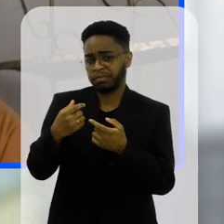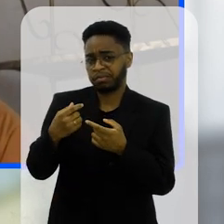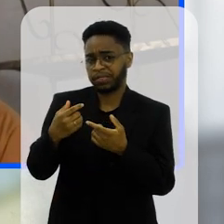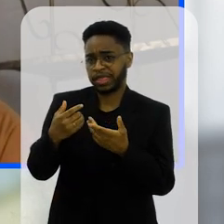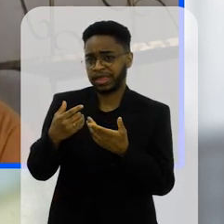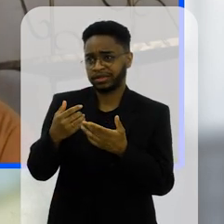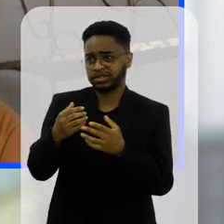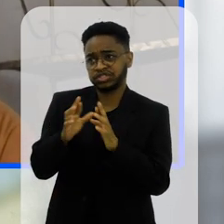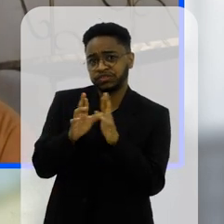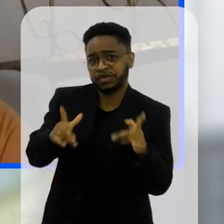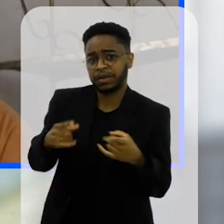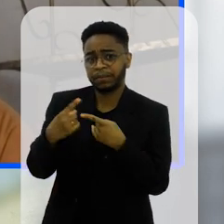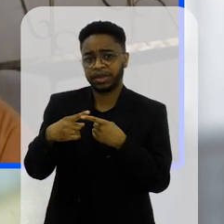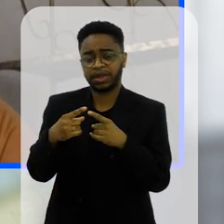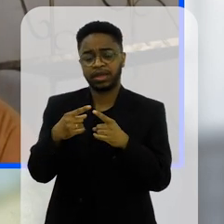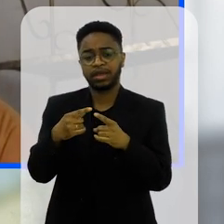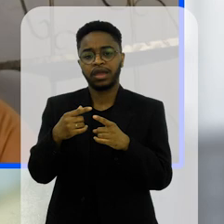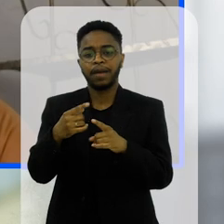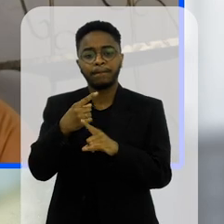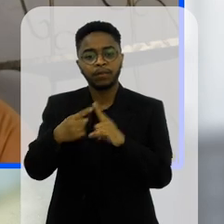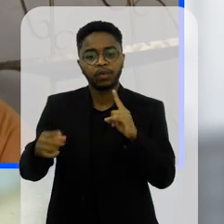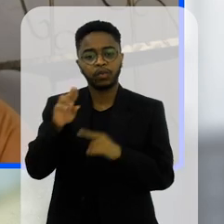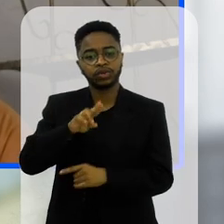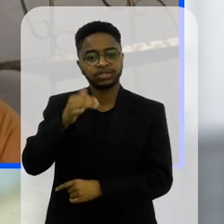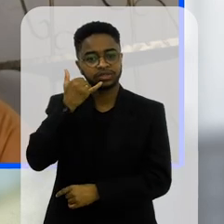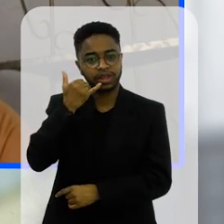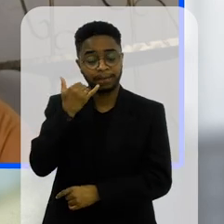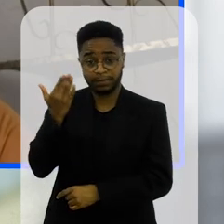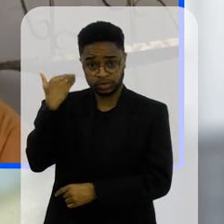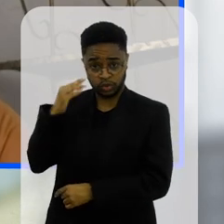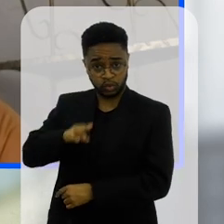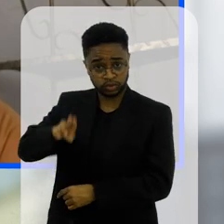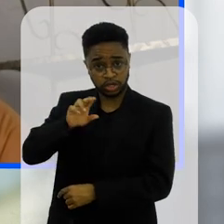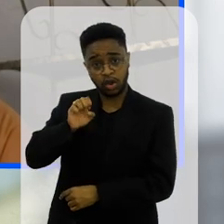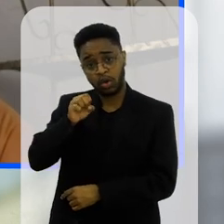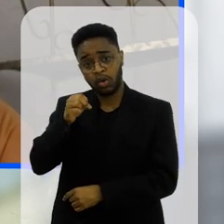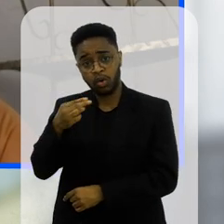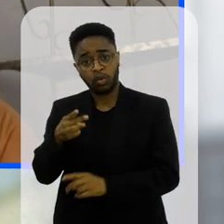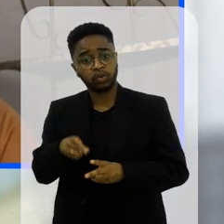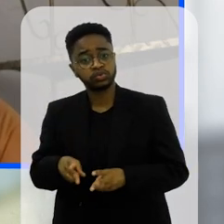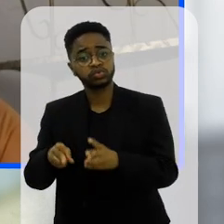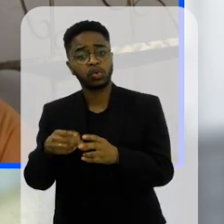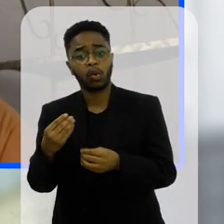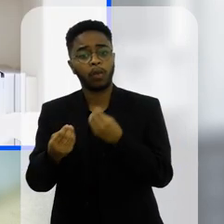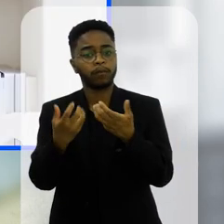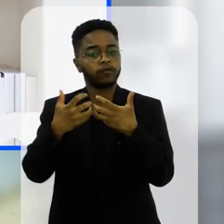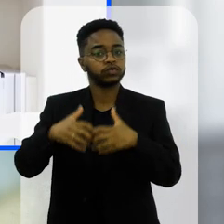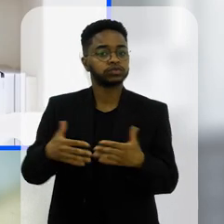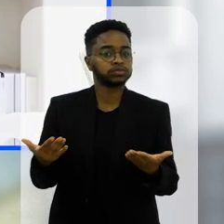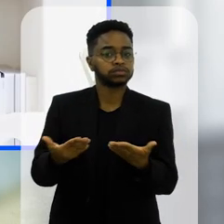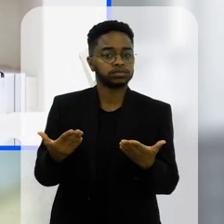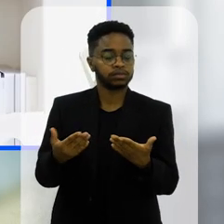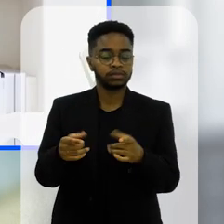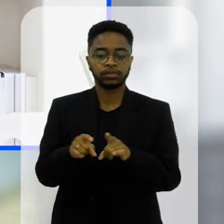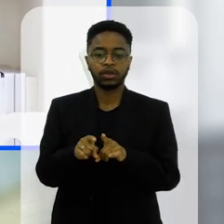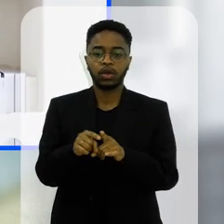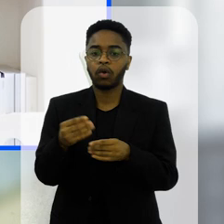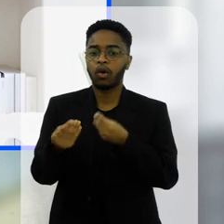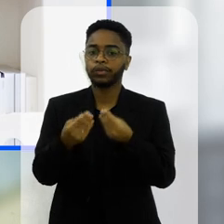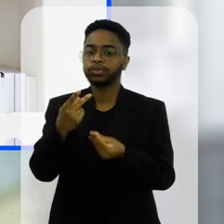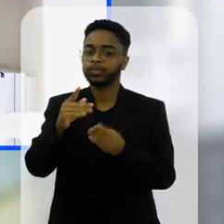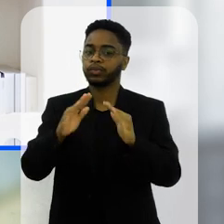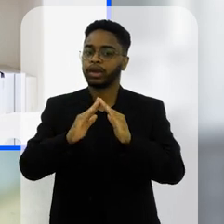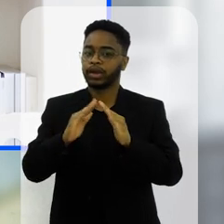do uso do celular eles tinham o costume de levar o celular para as escolas continuam levando para alguma emergência alguma coisa como é que funciona e como é que está sendo assim